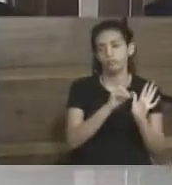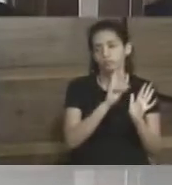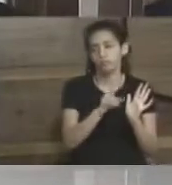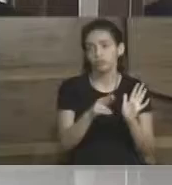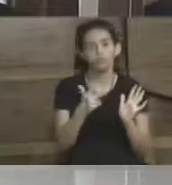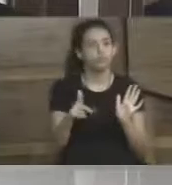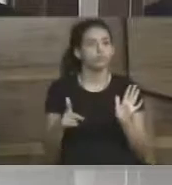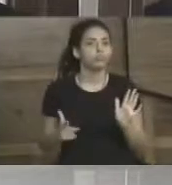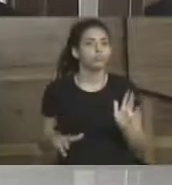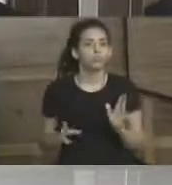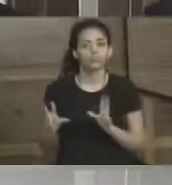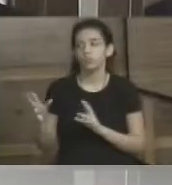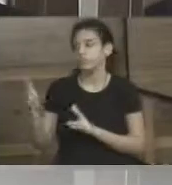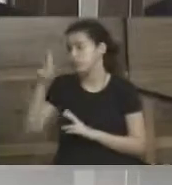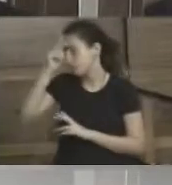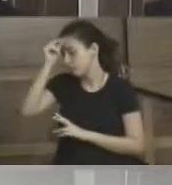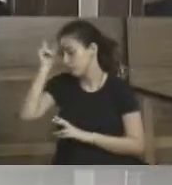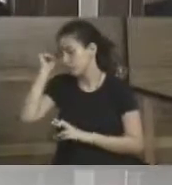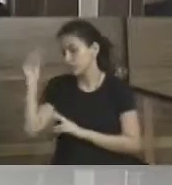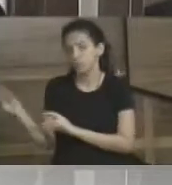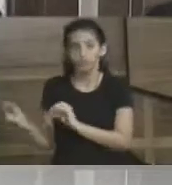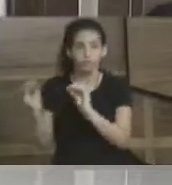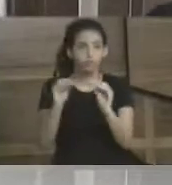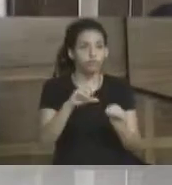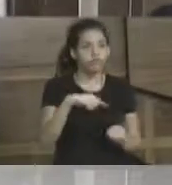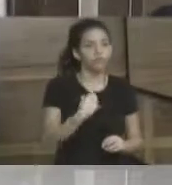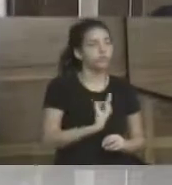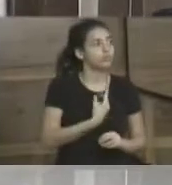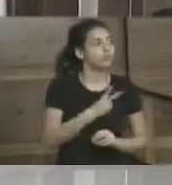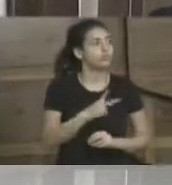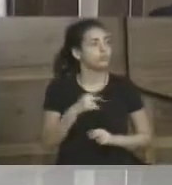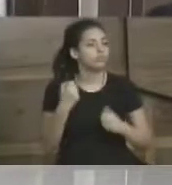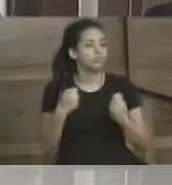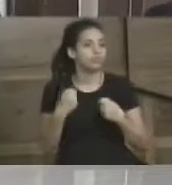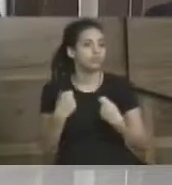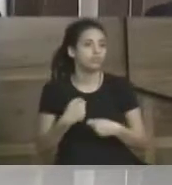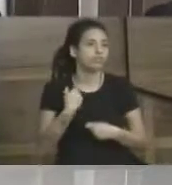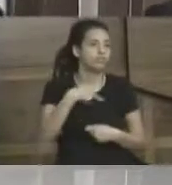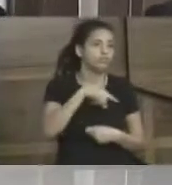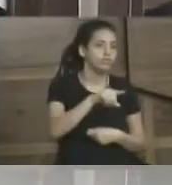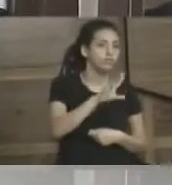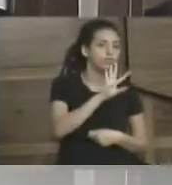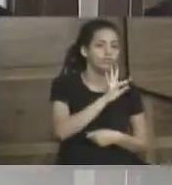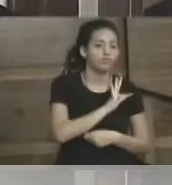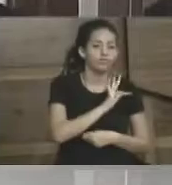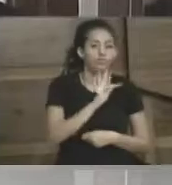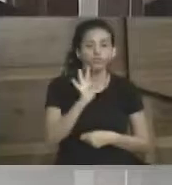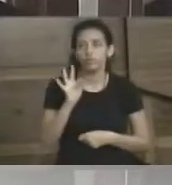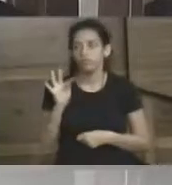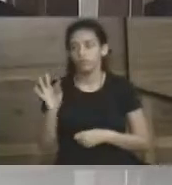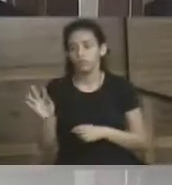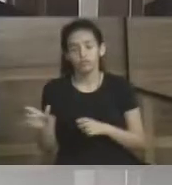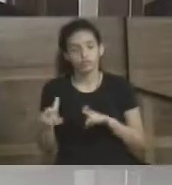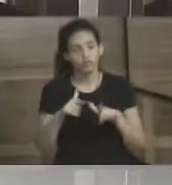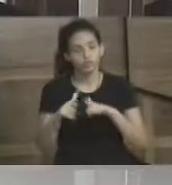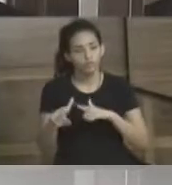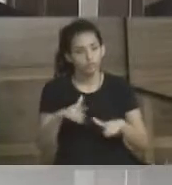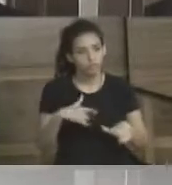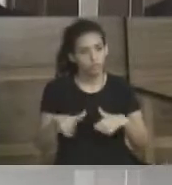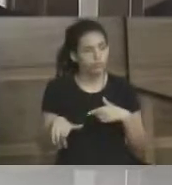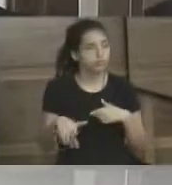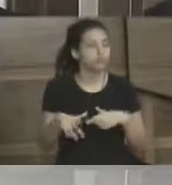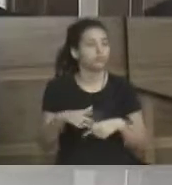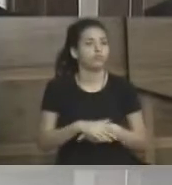não havendo repasse pelo Executivo Municipal, gente vai ter que ingressar no Tribunal do Trabalho para que a gente possa pleitear o direito desses